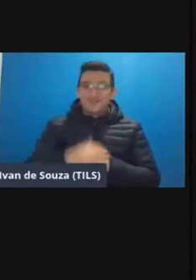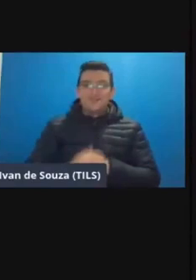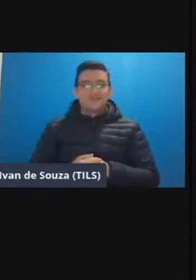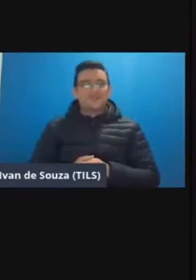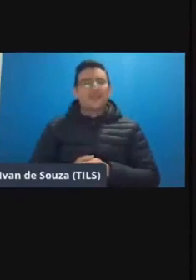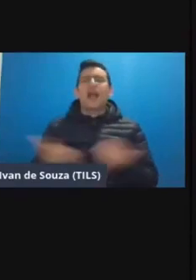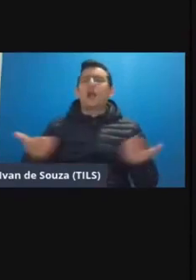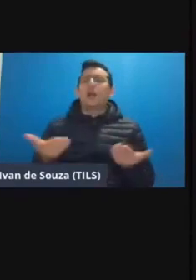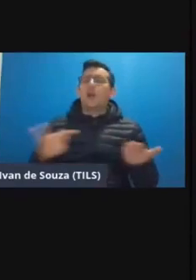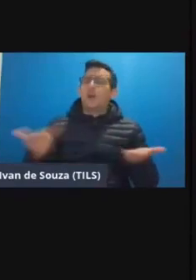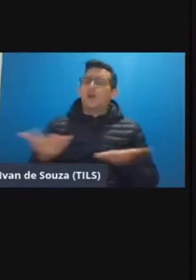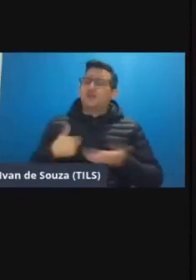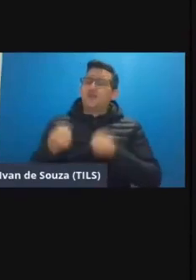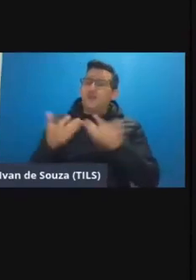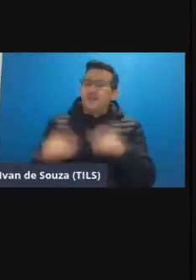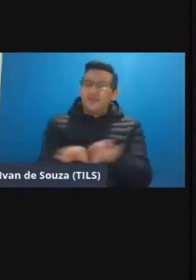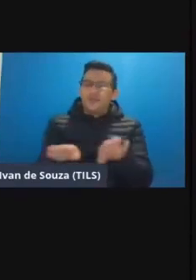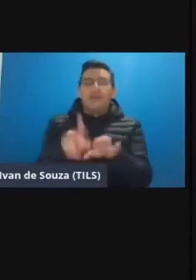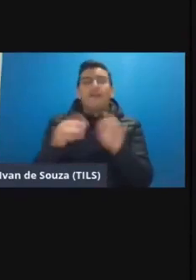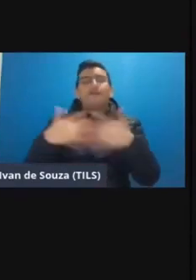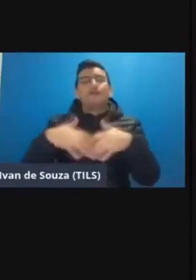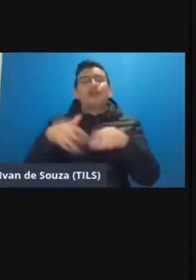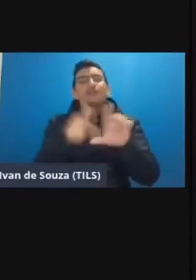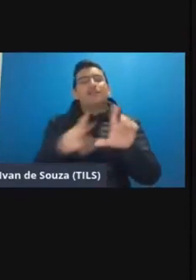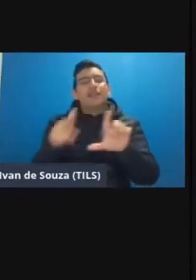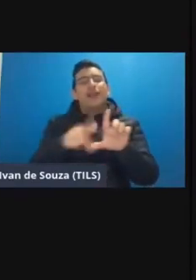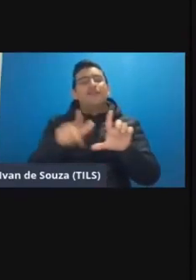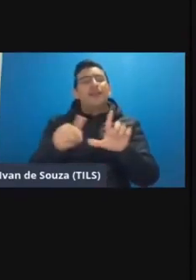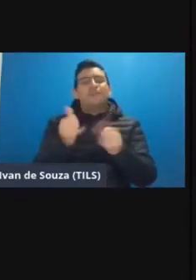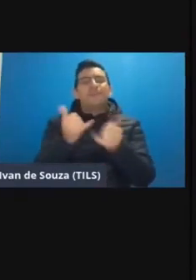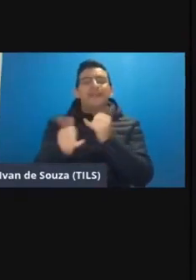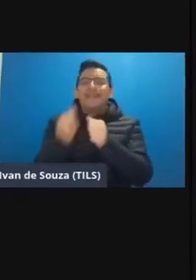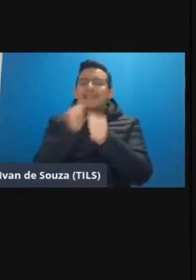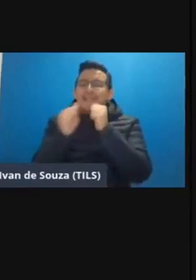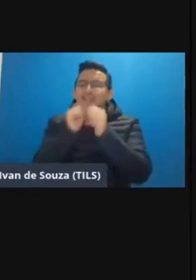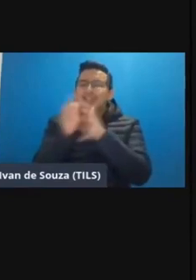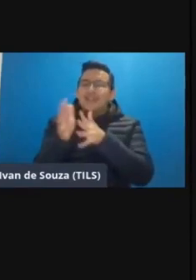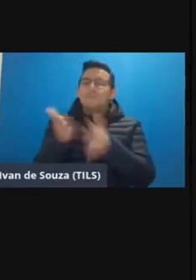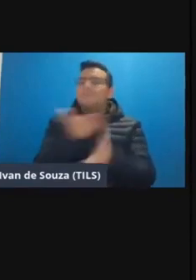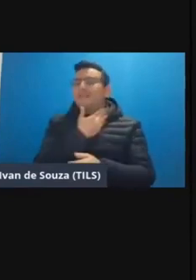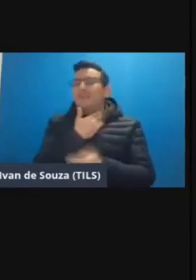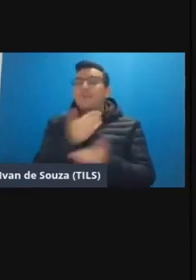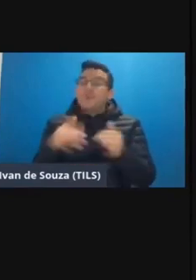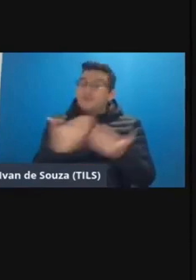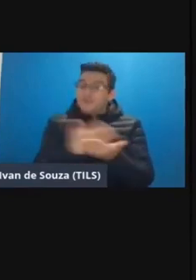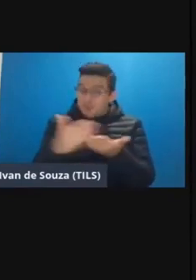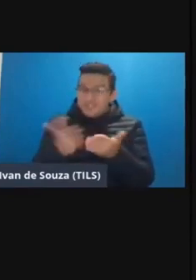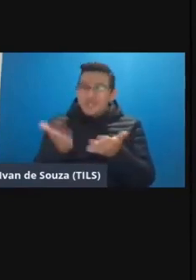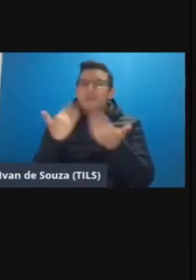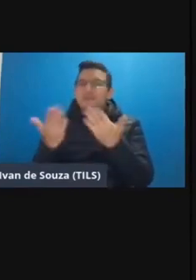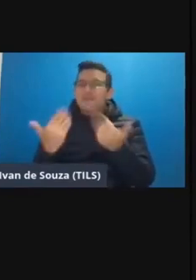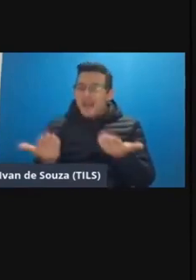Giovana hoje tava contando pro pessoal também que vai funcionar essa live com uma entrevista um bate-papo então vamos começar o nosso bate-papo né para